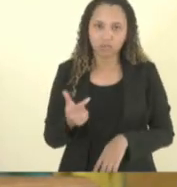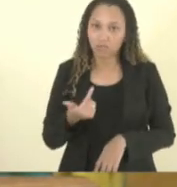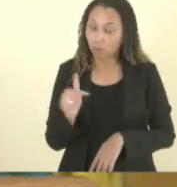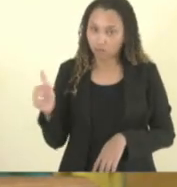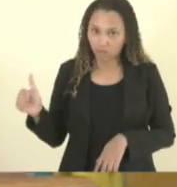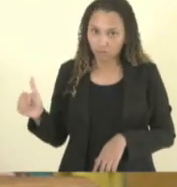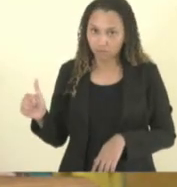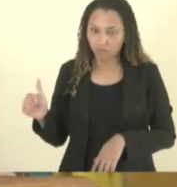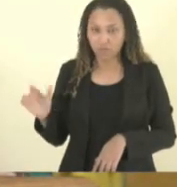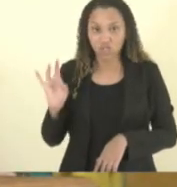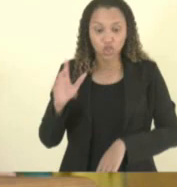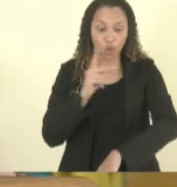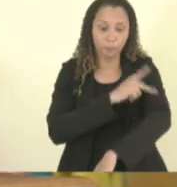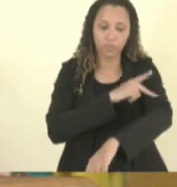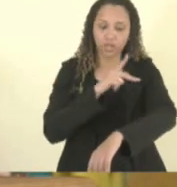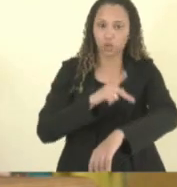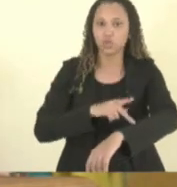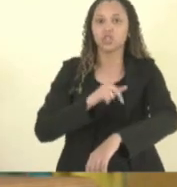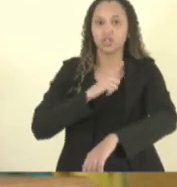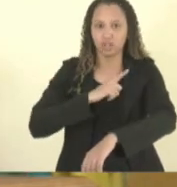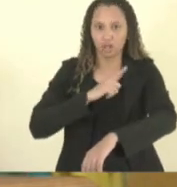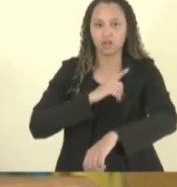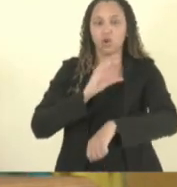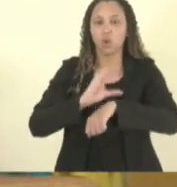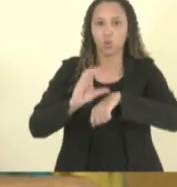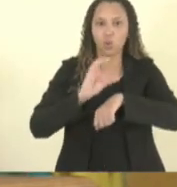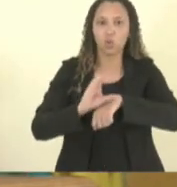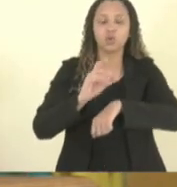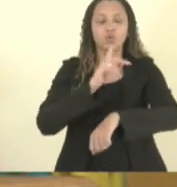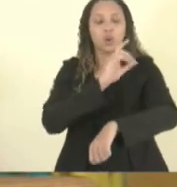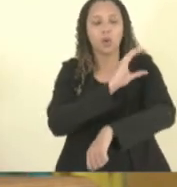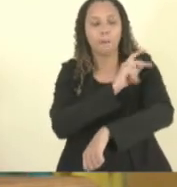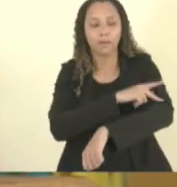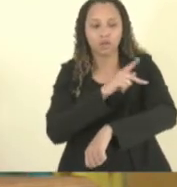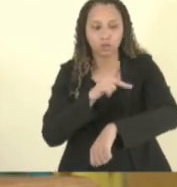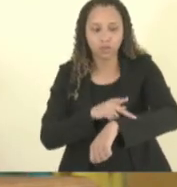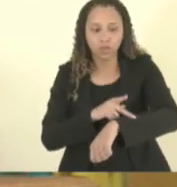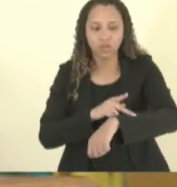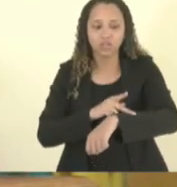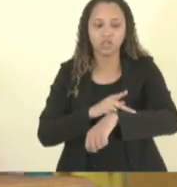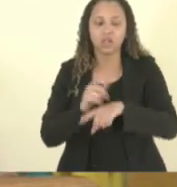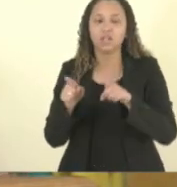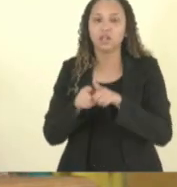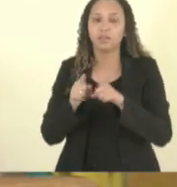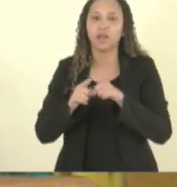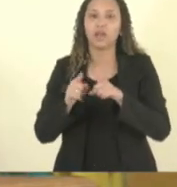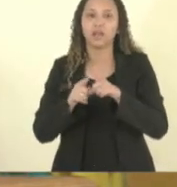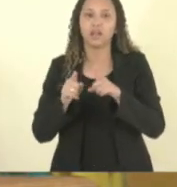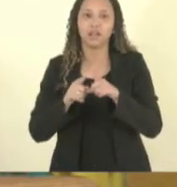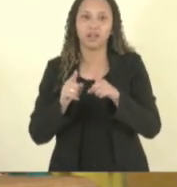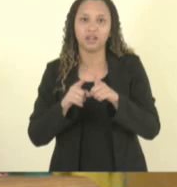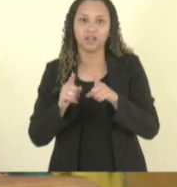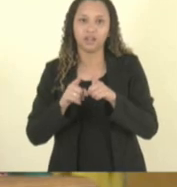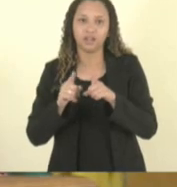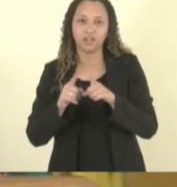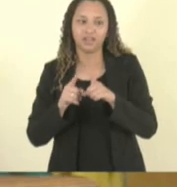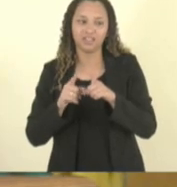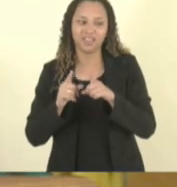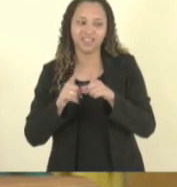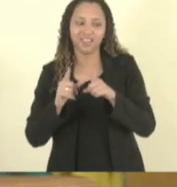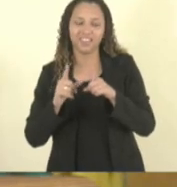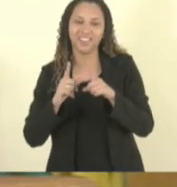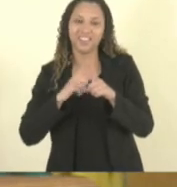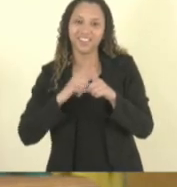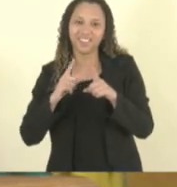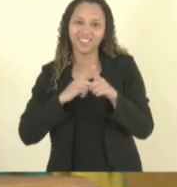pedagogia o curso de pedagogia e de letras por conta da libras letras ainda oferta disciplinas